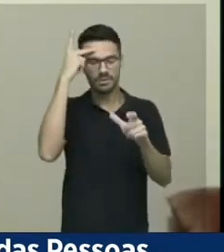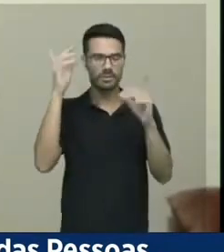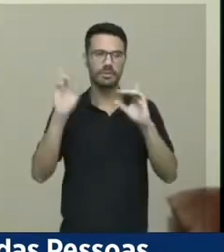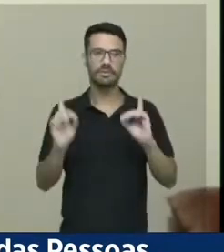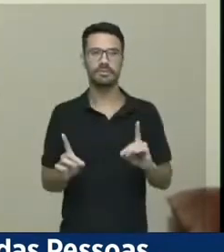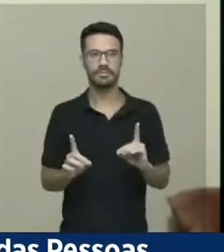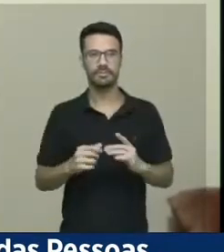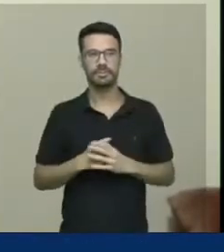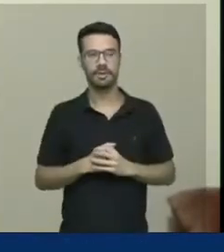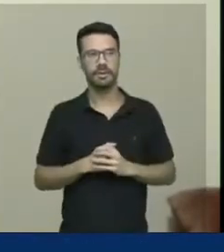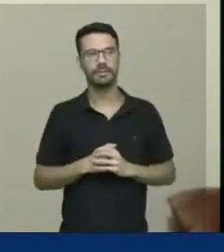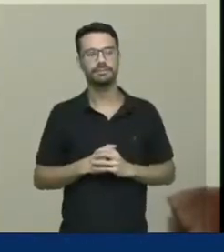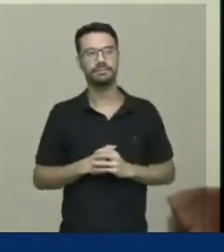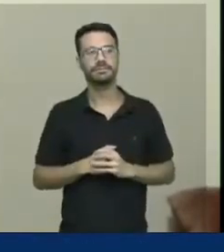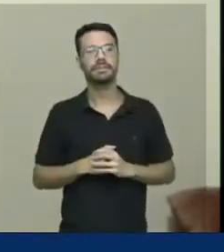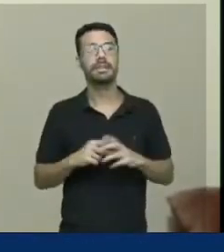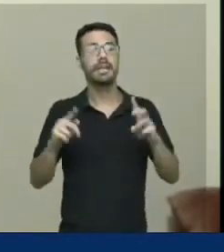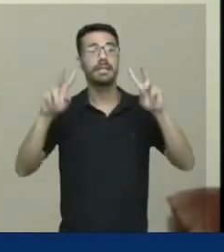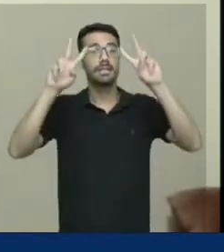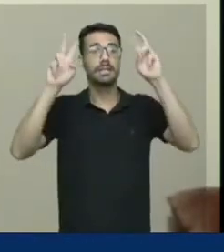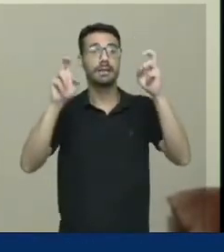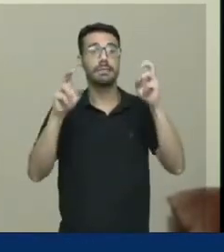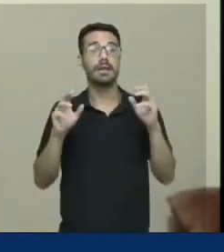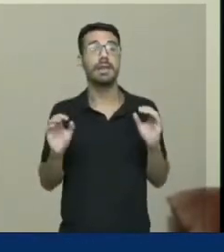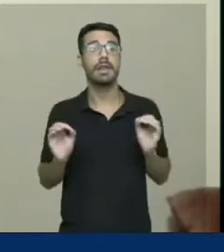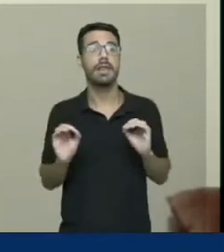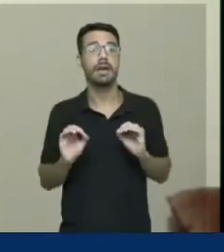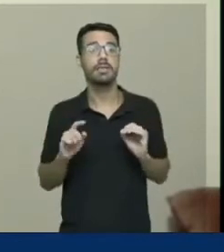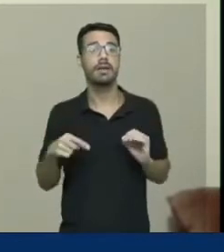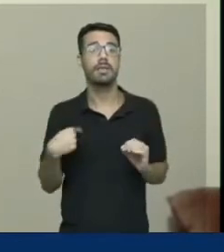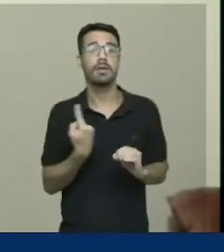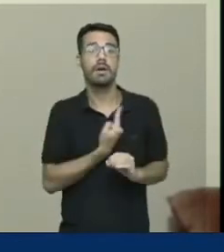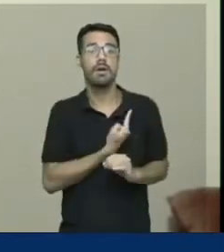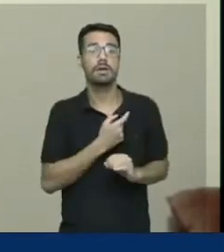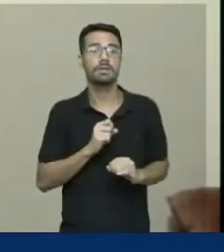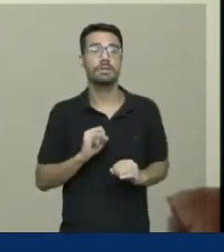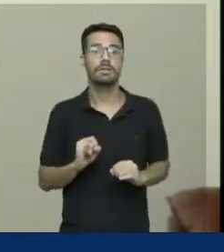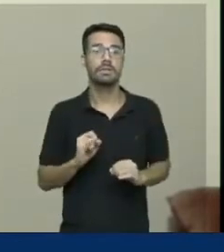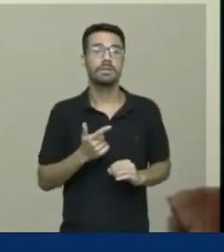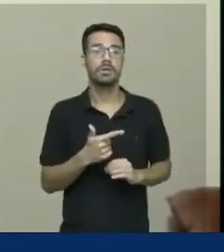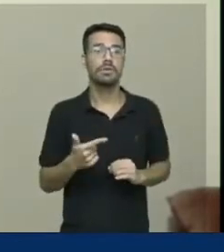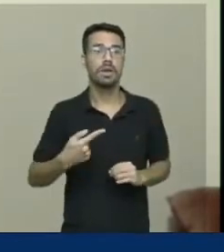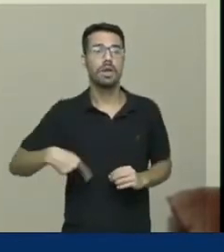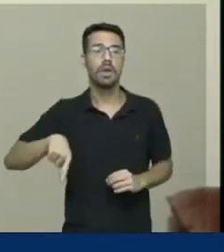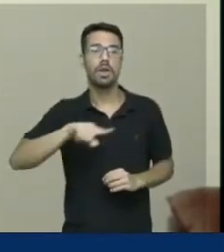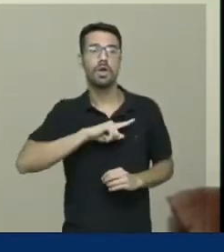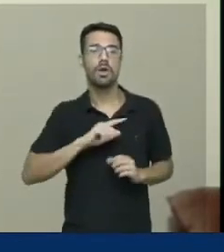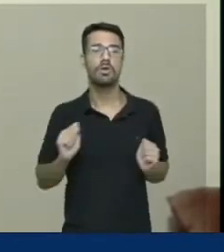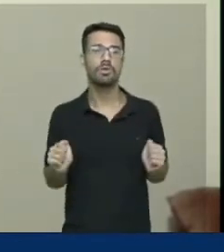o nada sobre nós sem nós, já é muito pequeno, já é muito restrito.